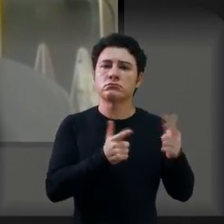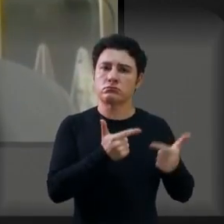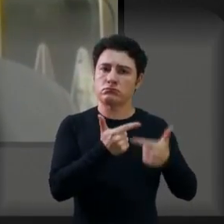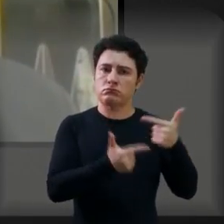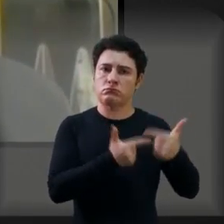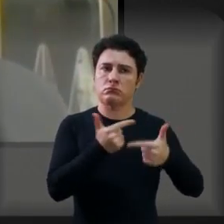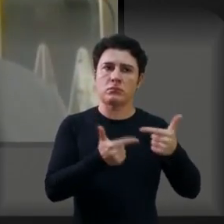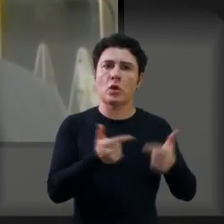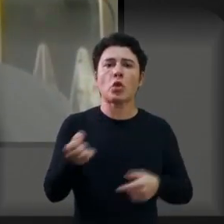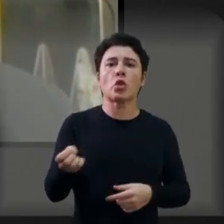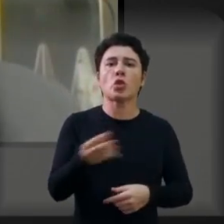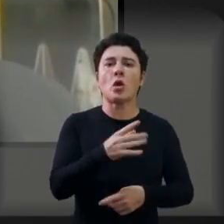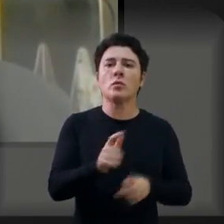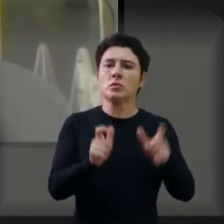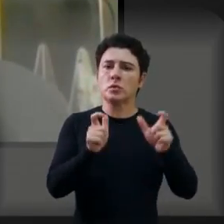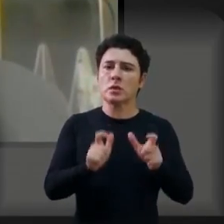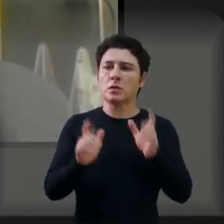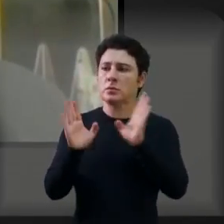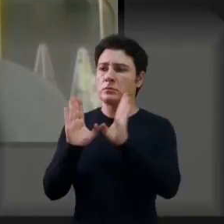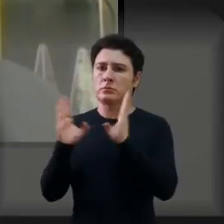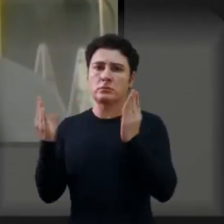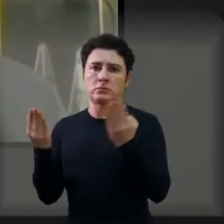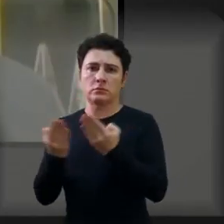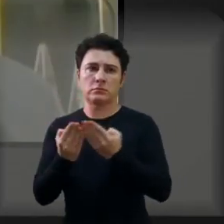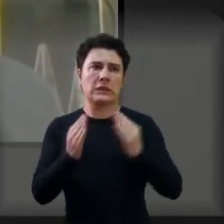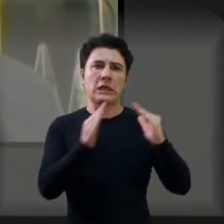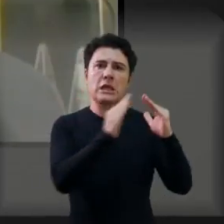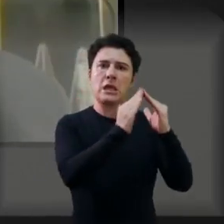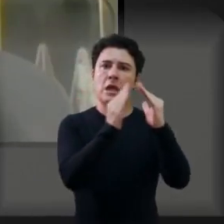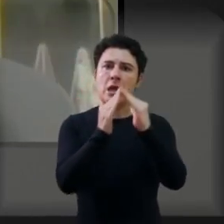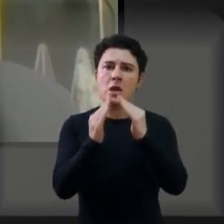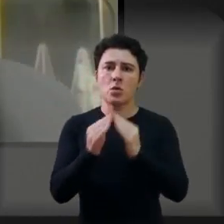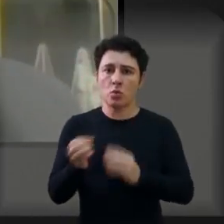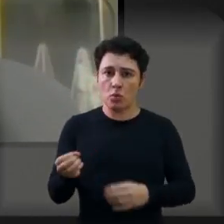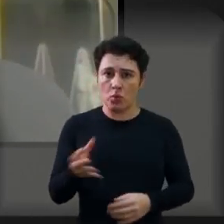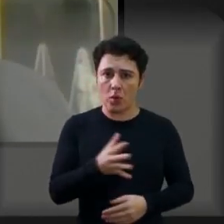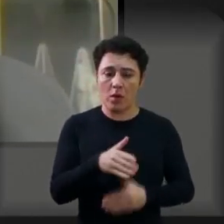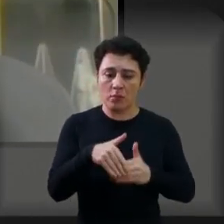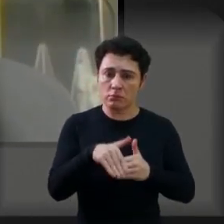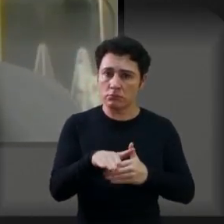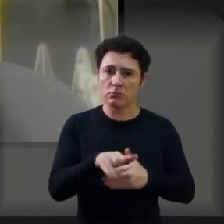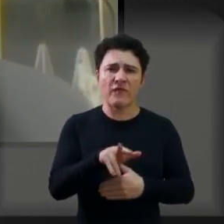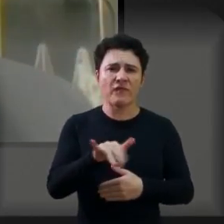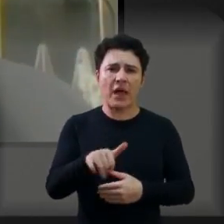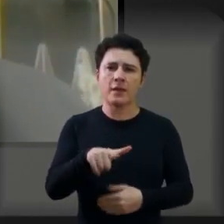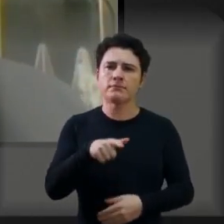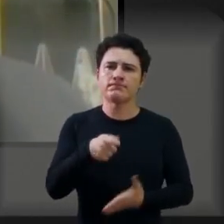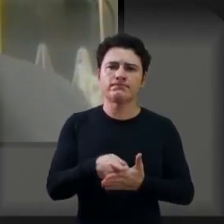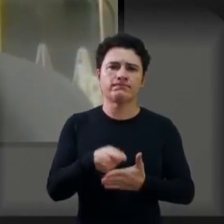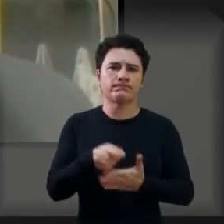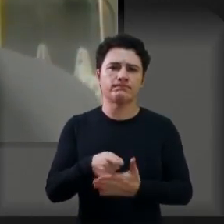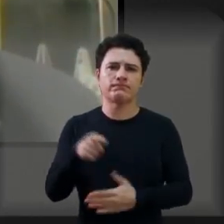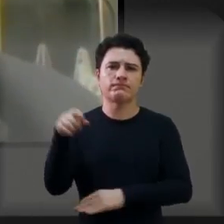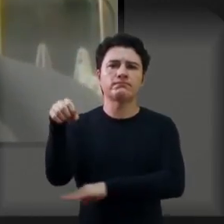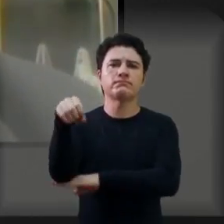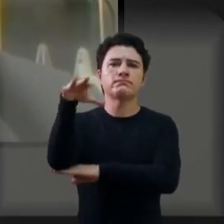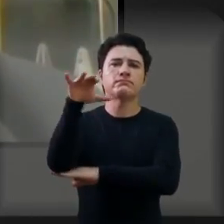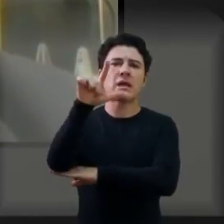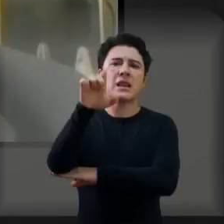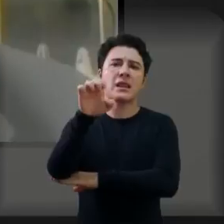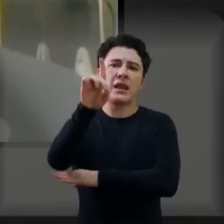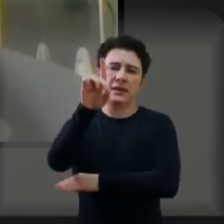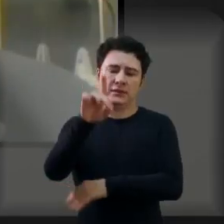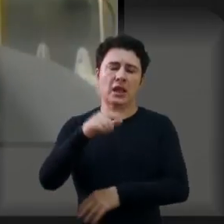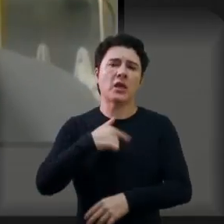novos núcleos habitacionais, novas praças, todas, a partir de agora, tem que ser por iluminação de LED. E falo isso